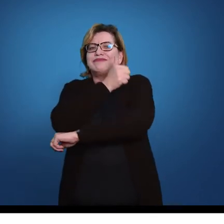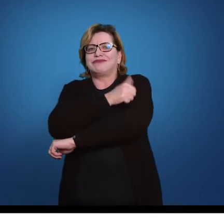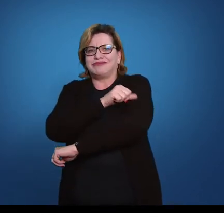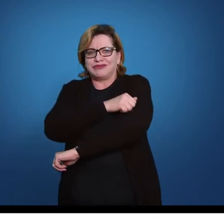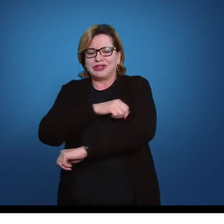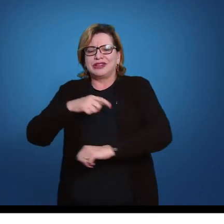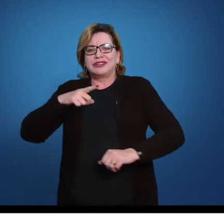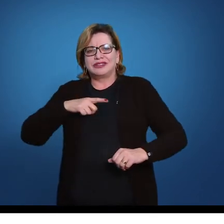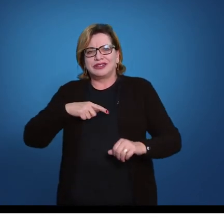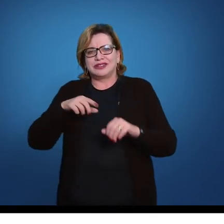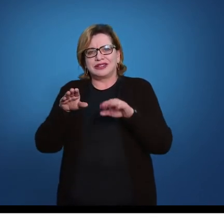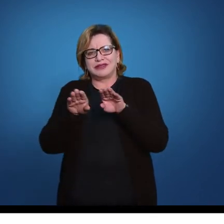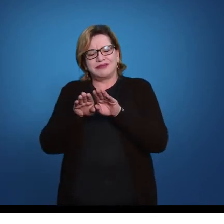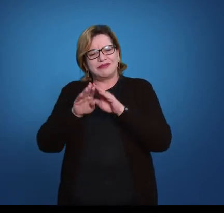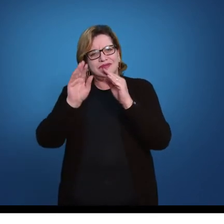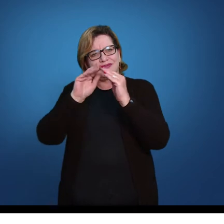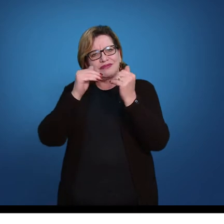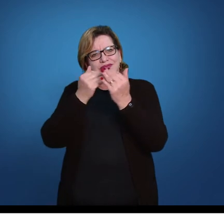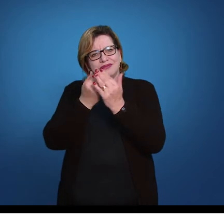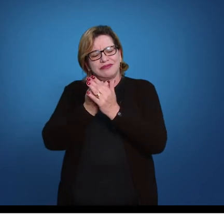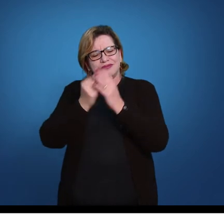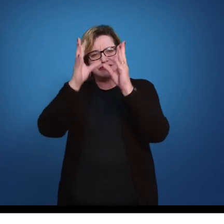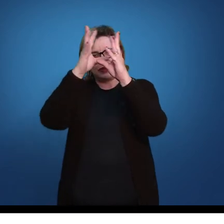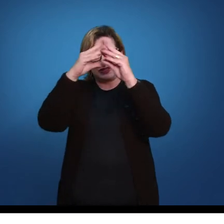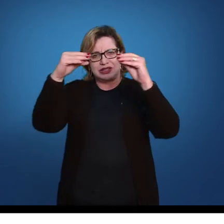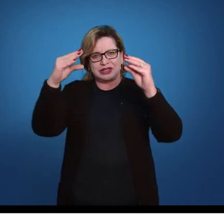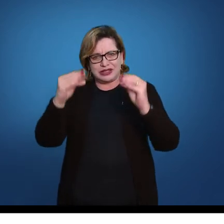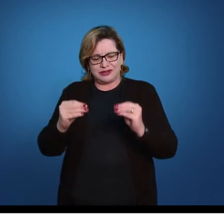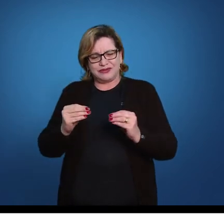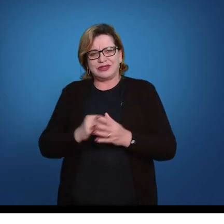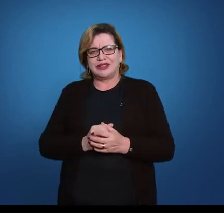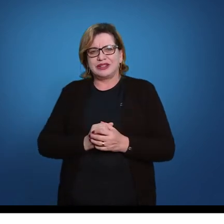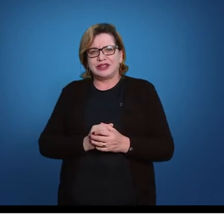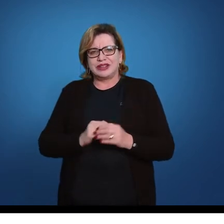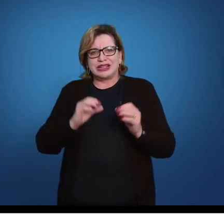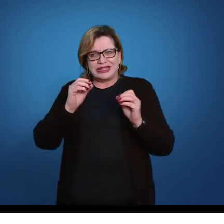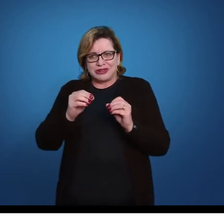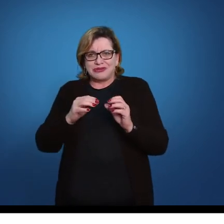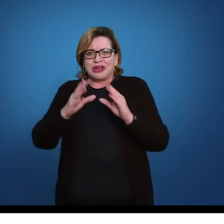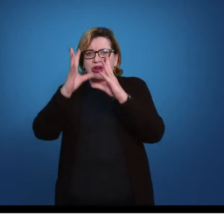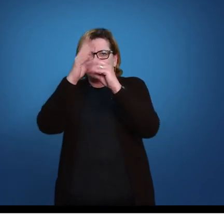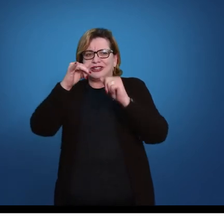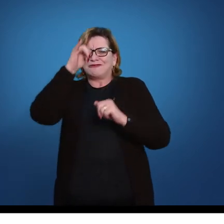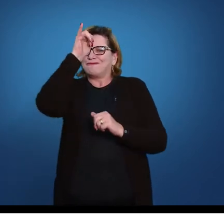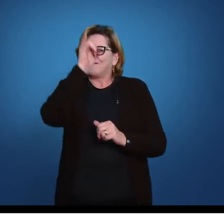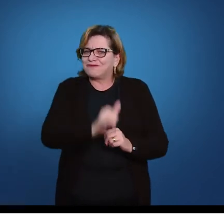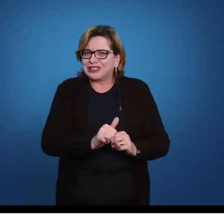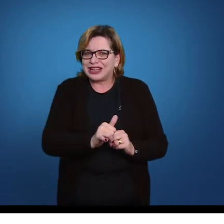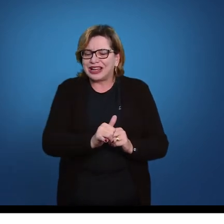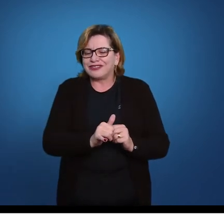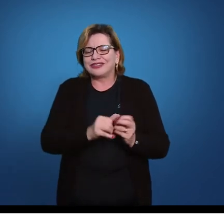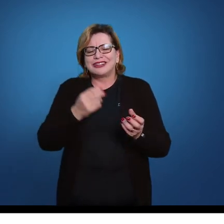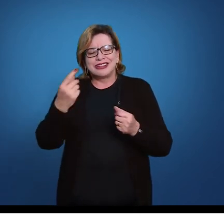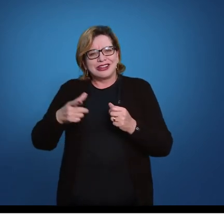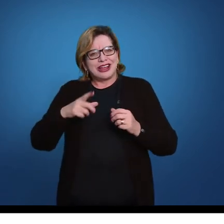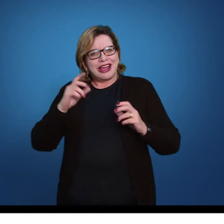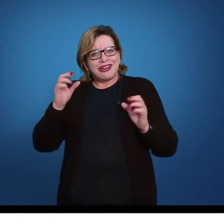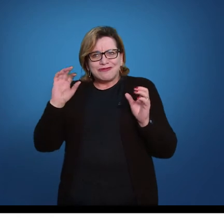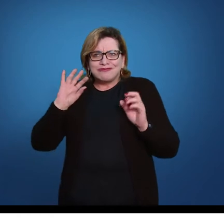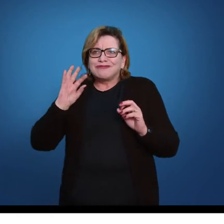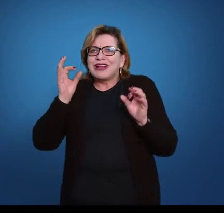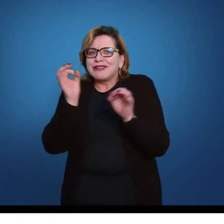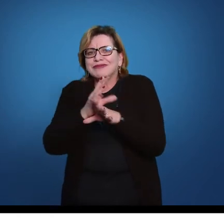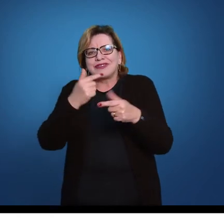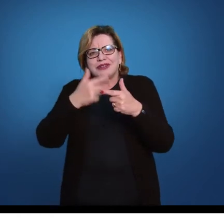uma escola de circo. Ou seja, o circo permanente resolveria um problema da escassez de terrenos